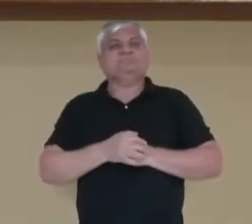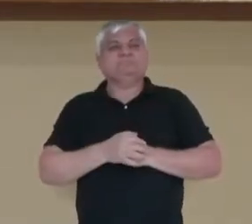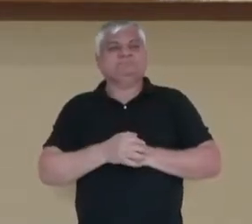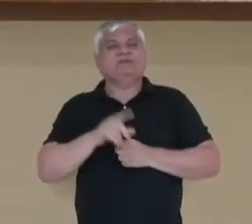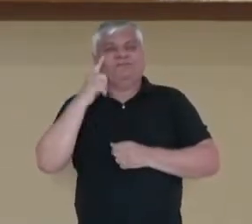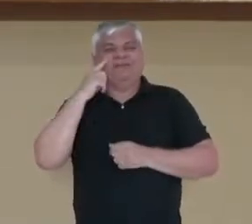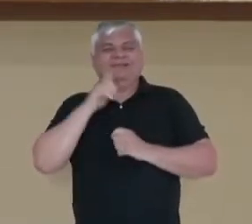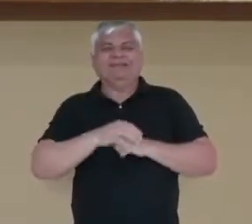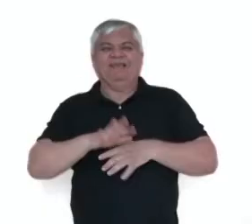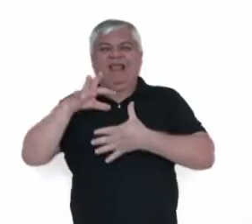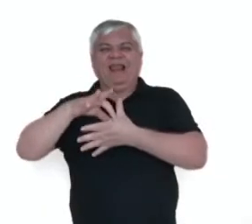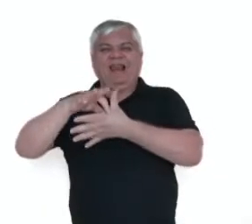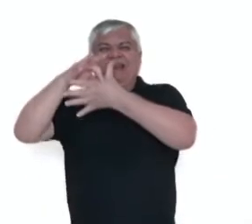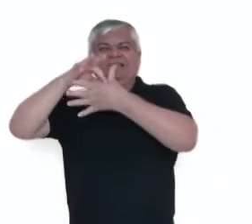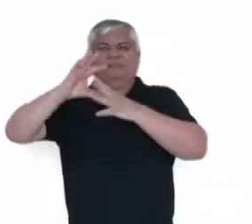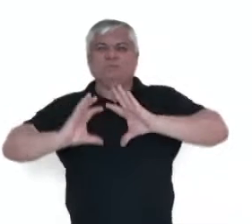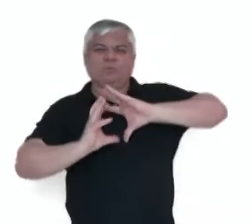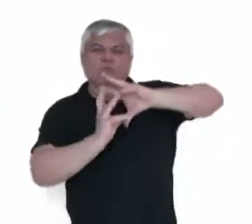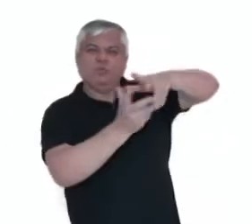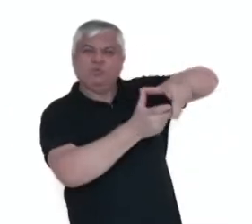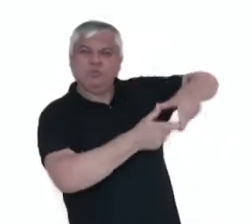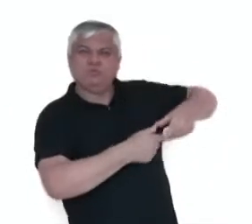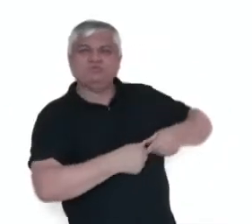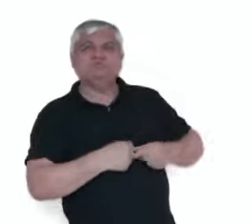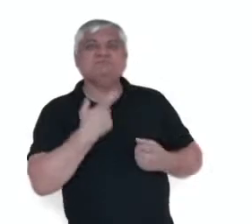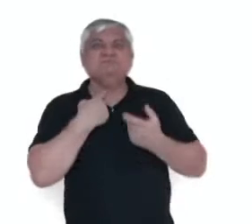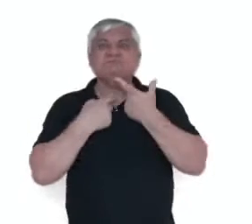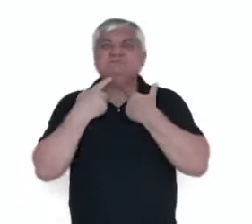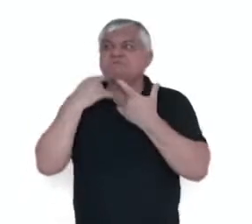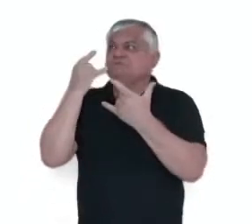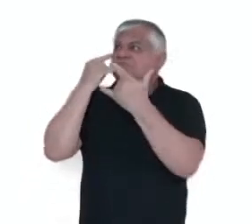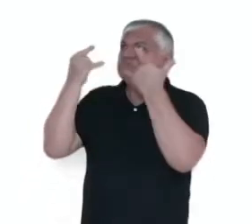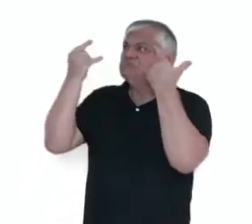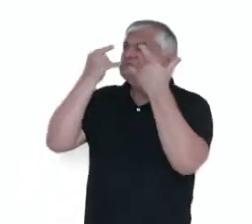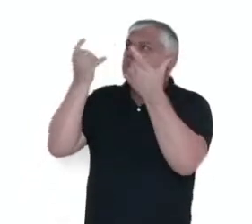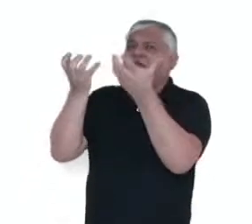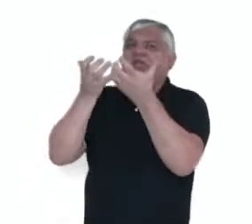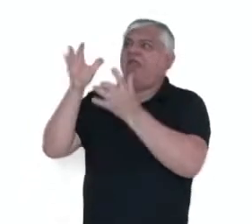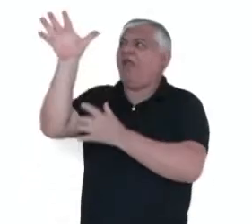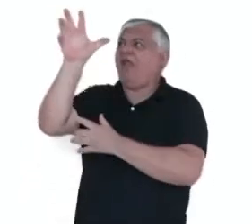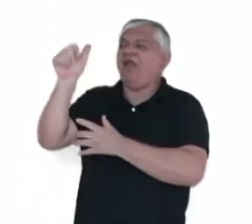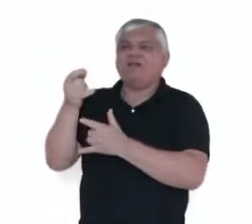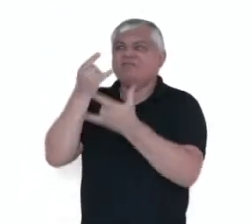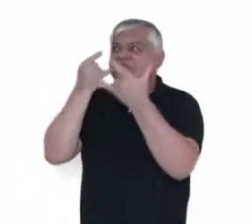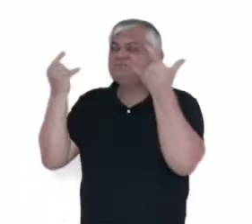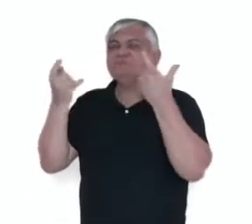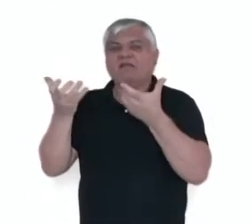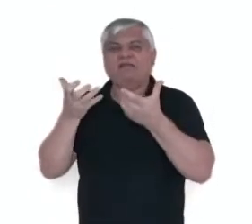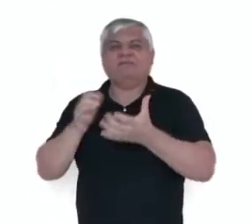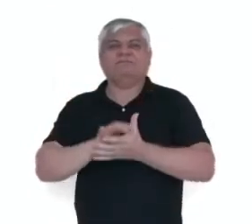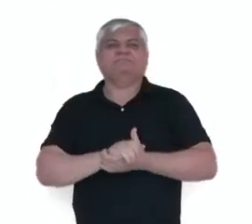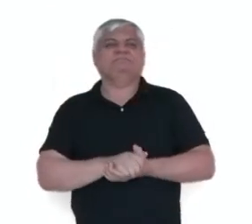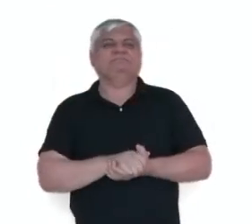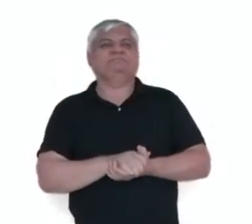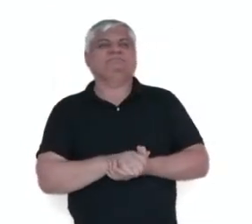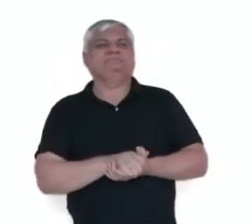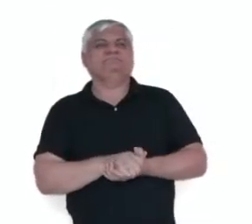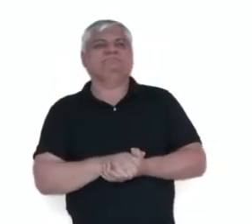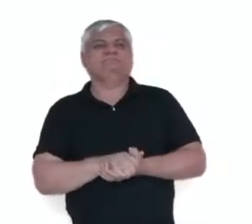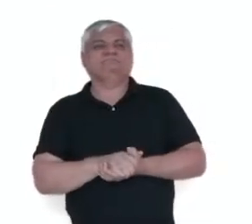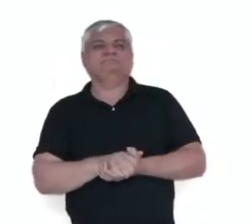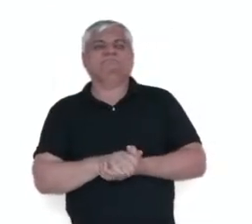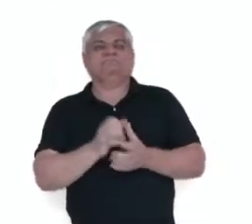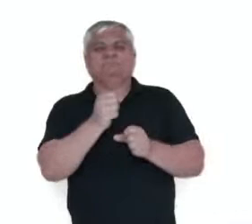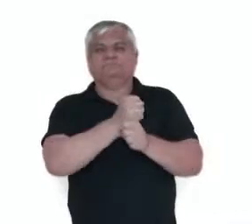vários líderes mundiais sedentos pelo domínio do continente africano. Em